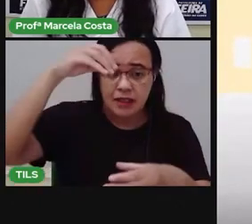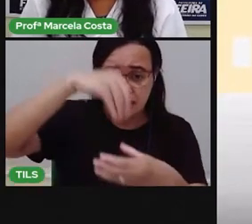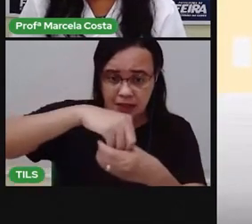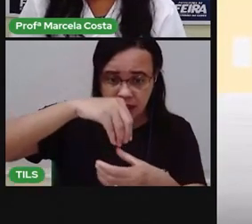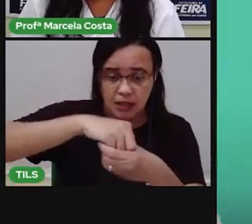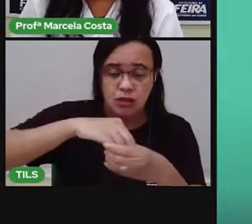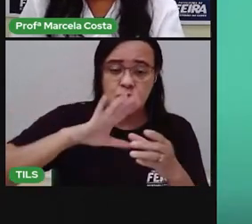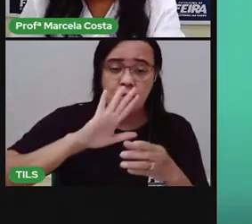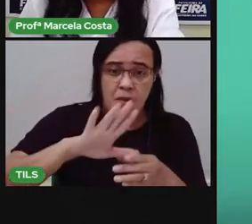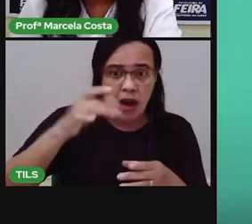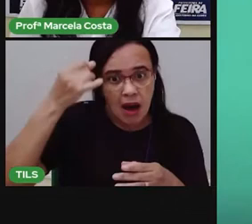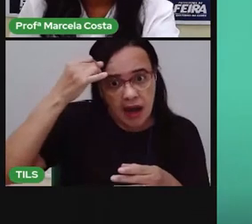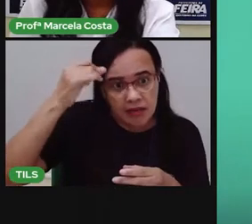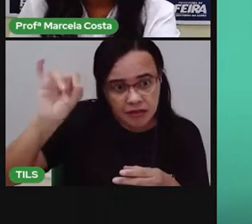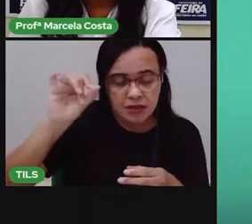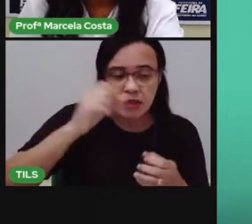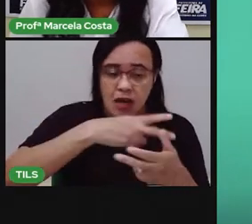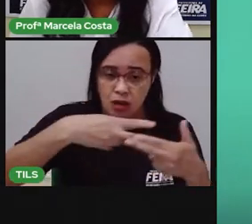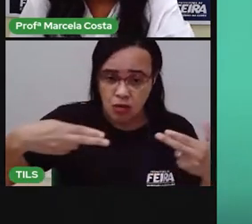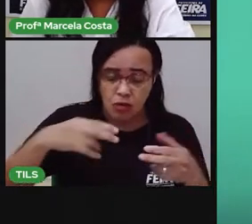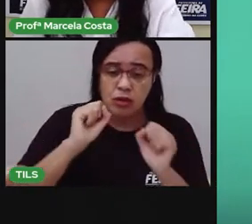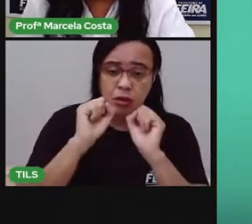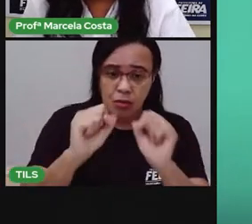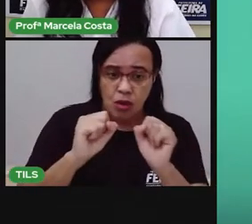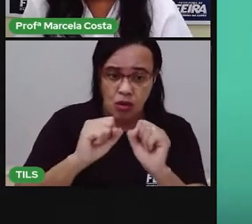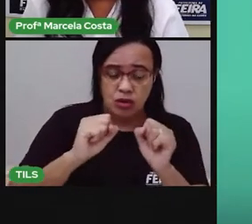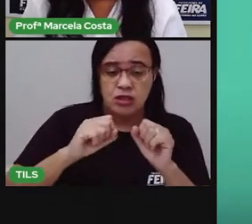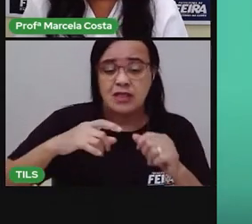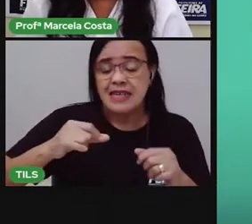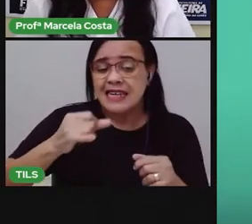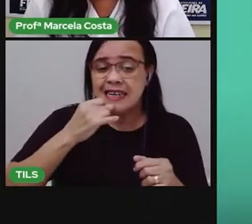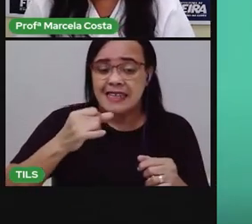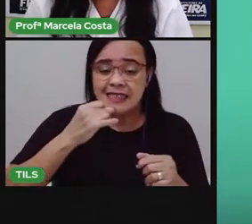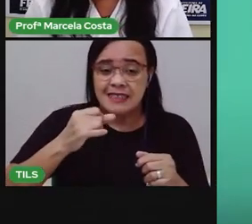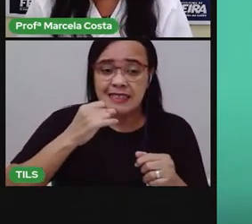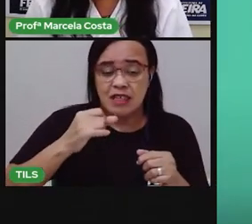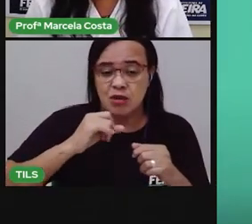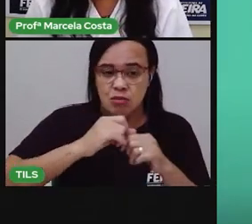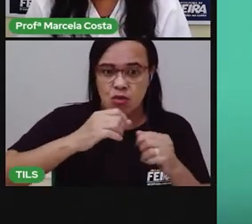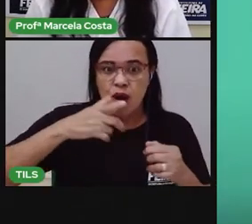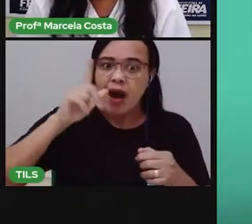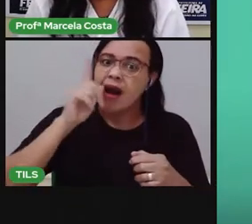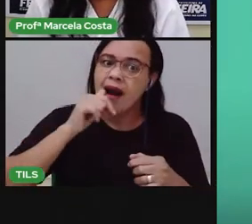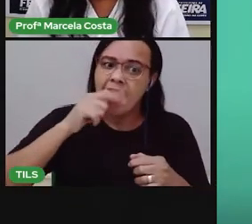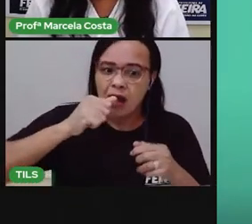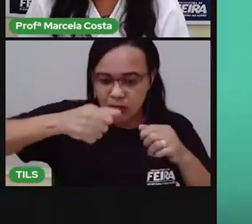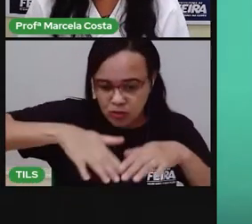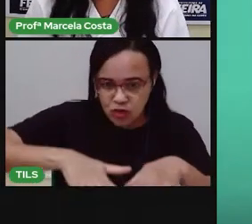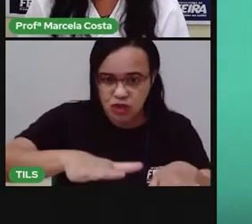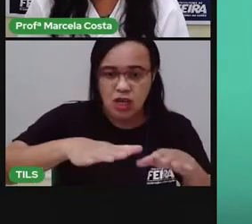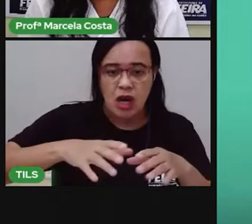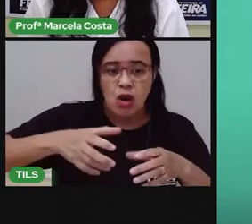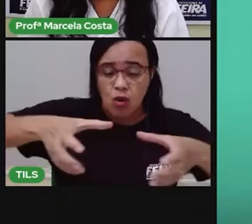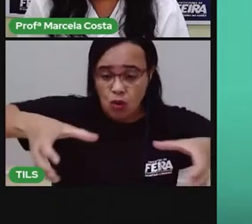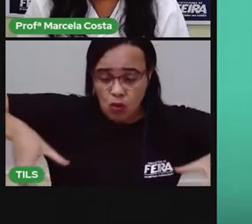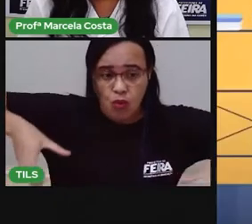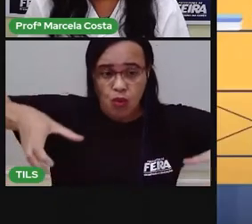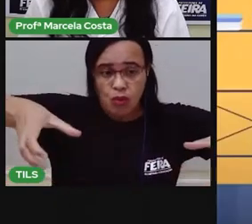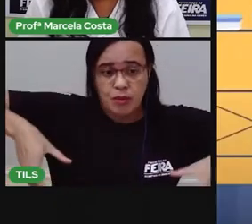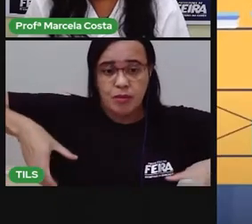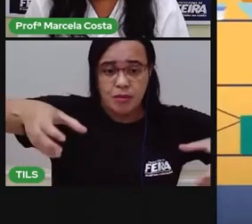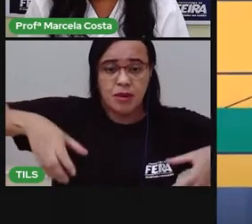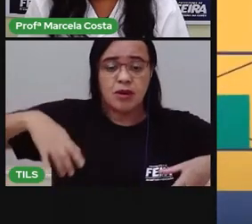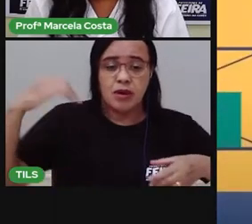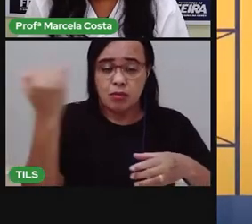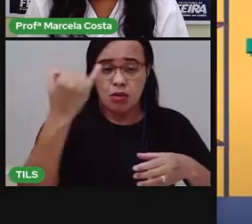Não andar sobre piso molhado ou quebrado. Colocar portões e corrimãos nas escadas é essencial para crianças e idosos. É importante verificar